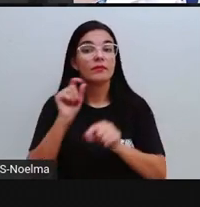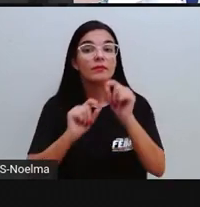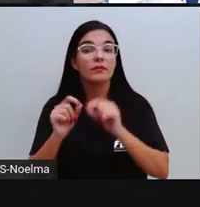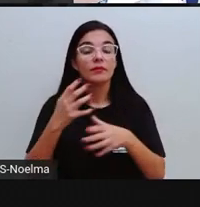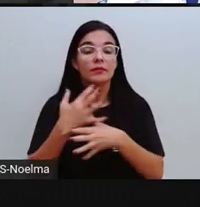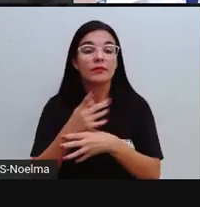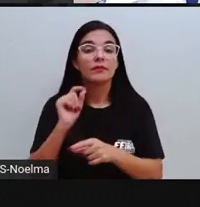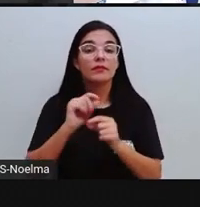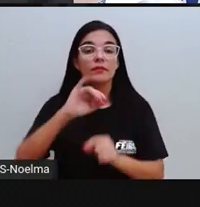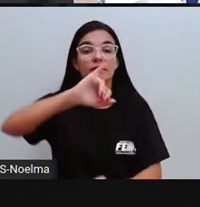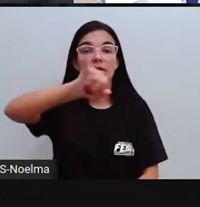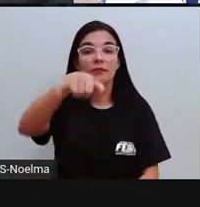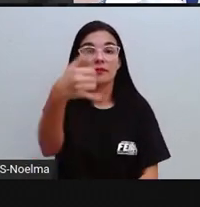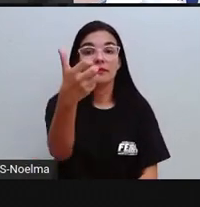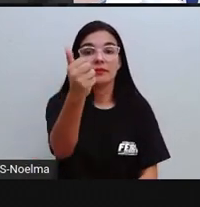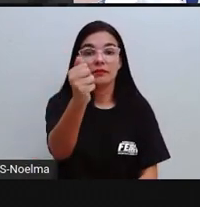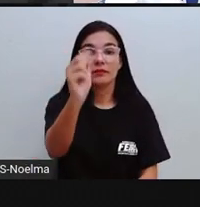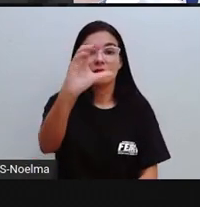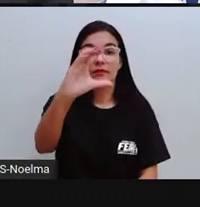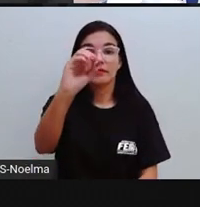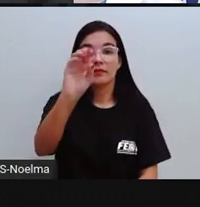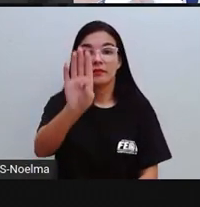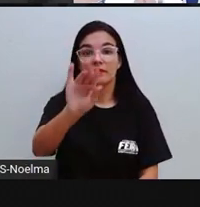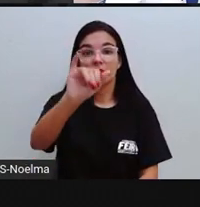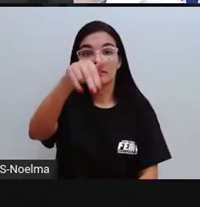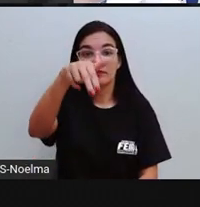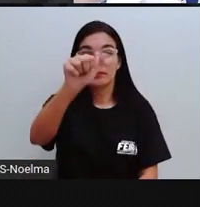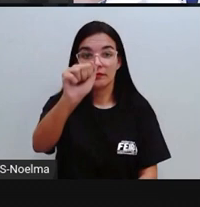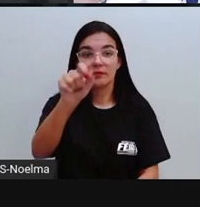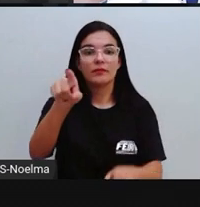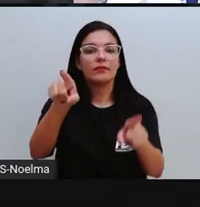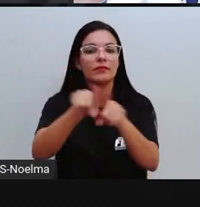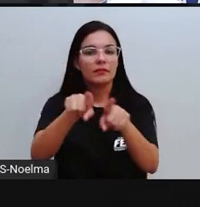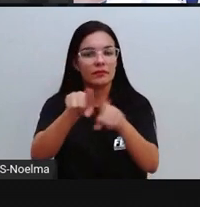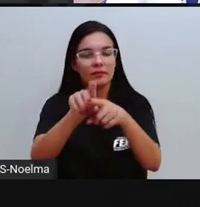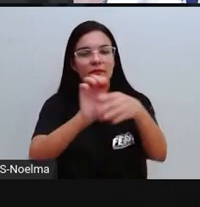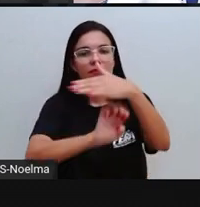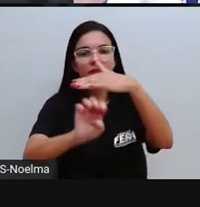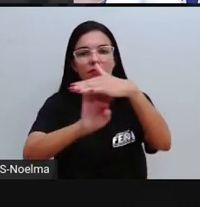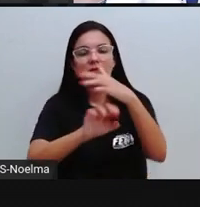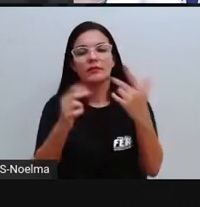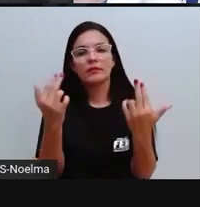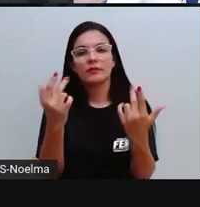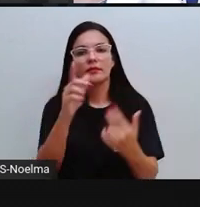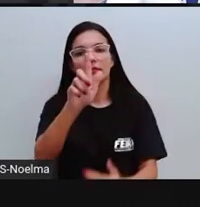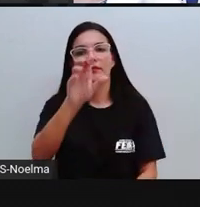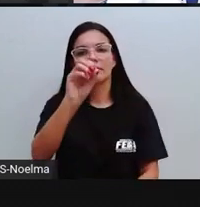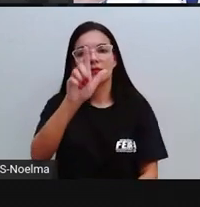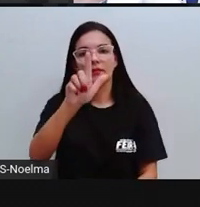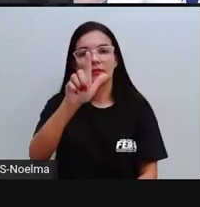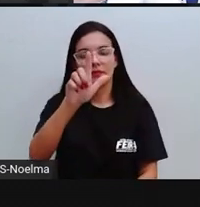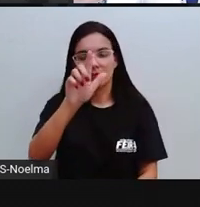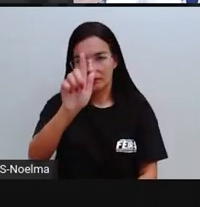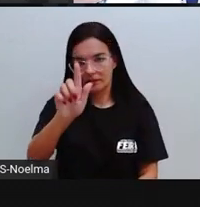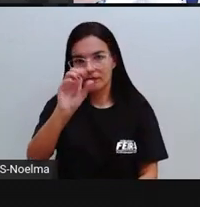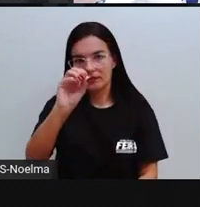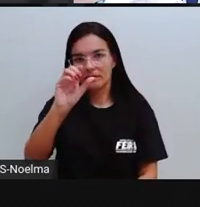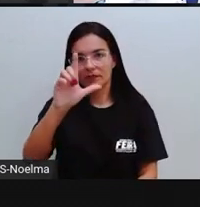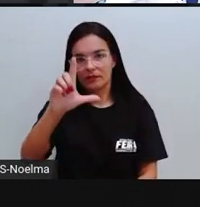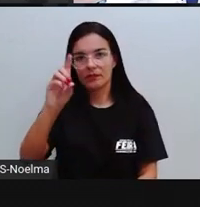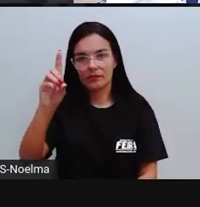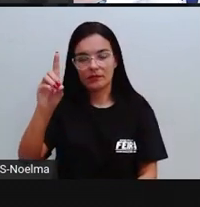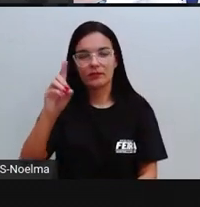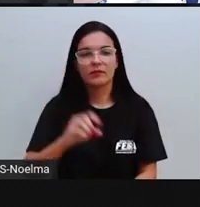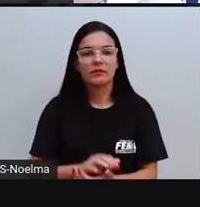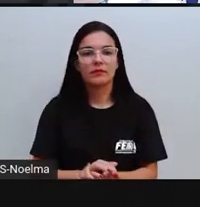Jacobina, tem essa exploração aí do ouro pela mesma empresa, né, que é a Yamana Gold, tá bom? Aqui